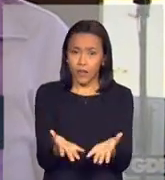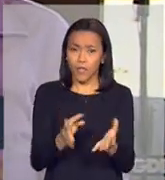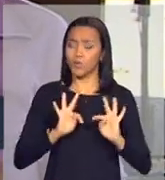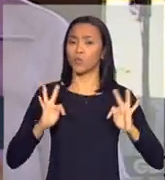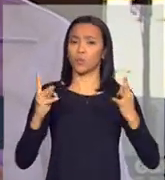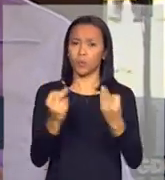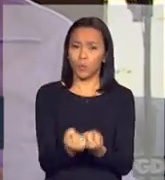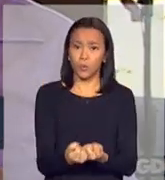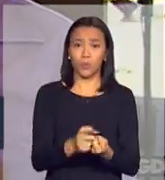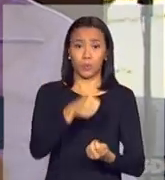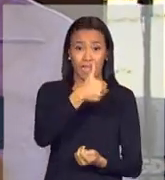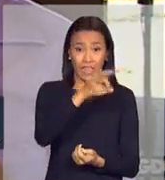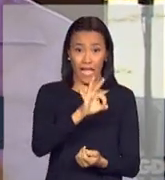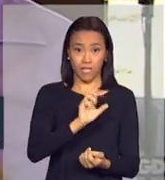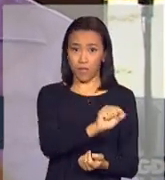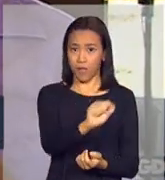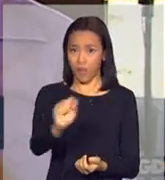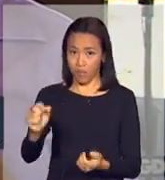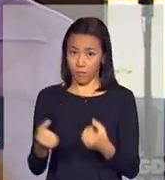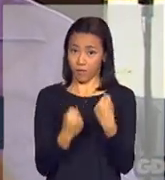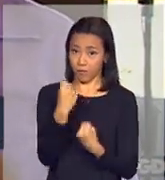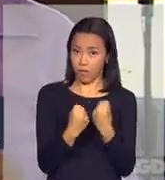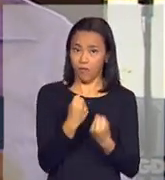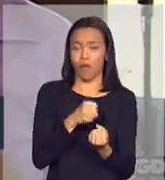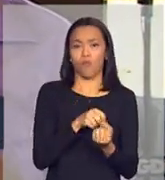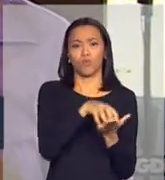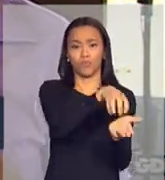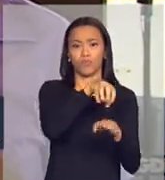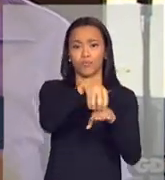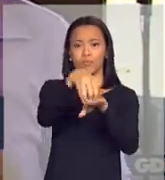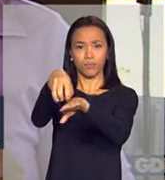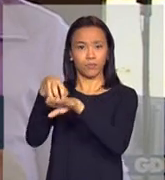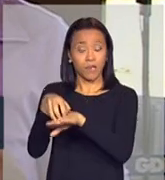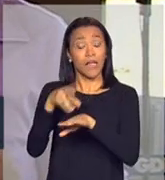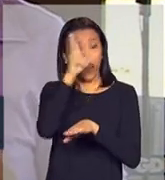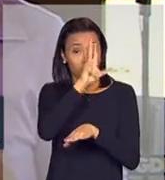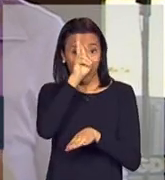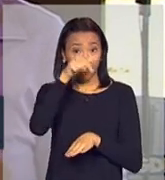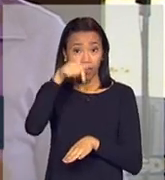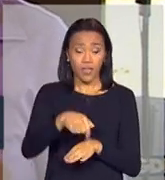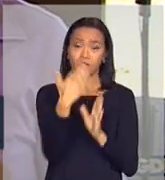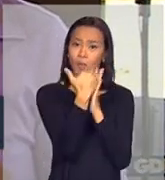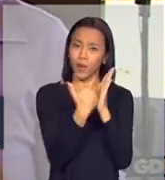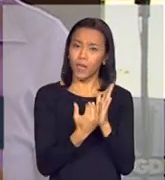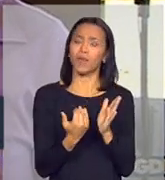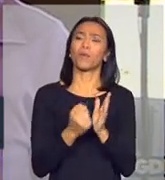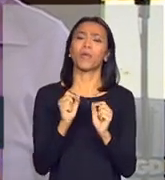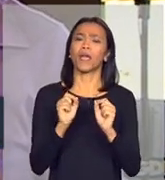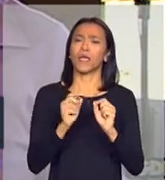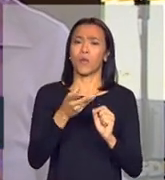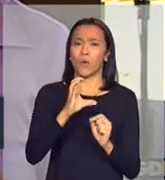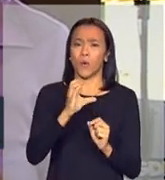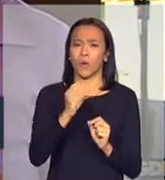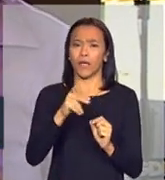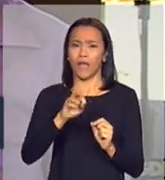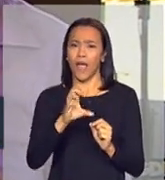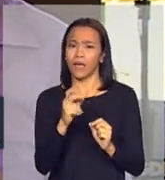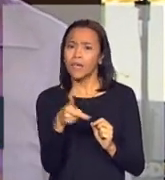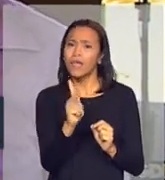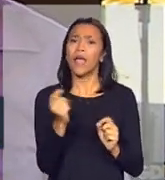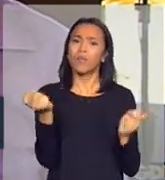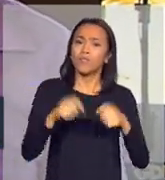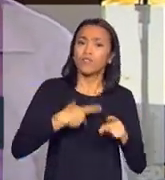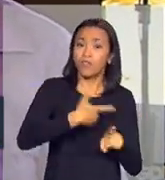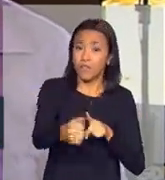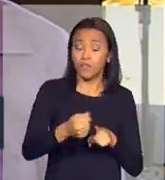todo 10 bases móveis. E lembrando também que este programa, o Crack é Possível Vencer, do Governo Federal, foi lançado